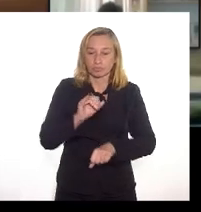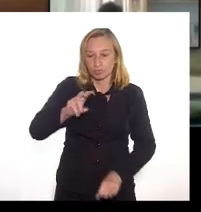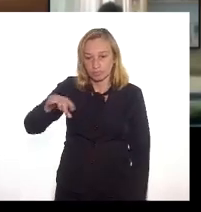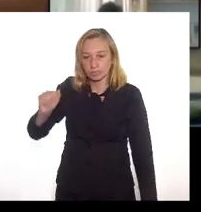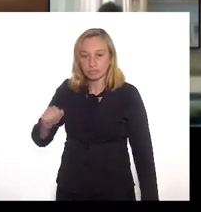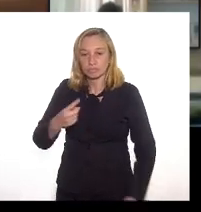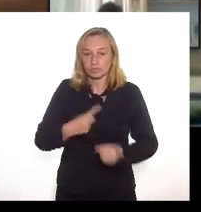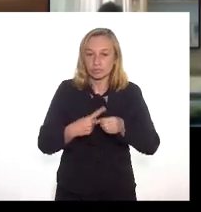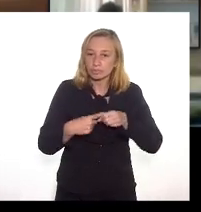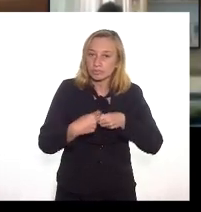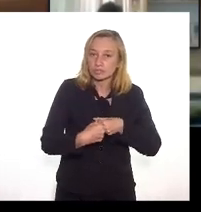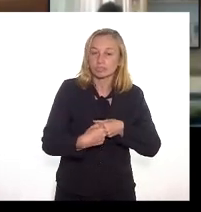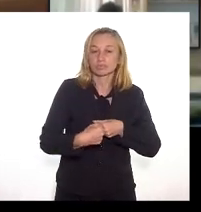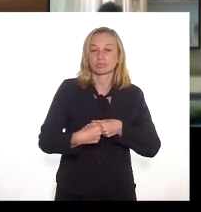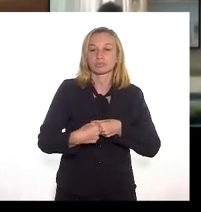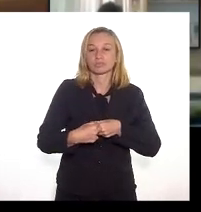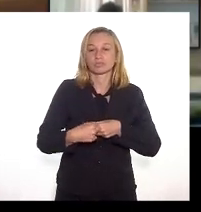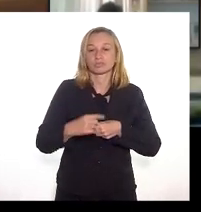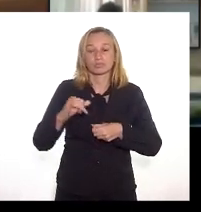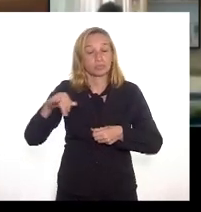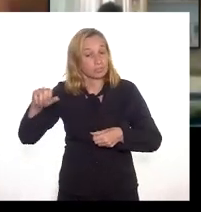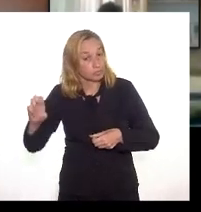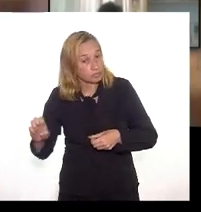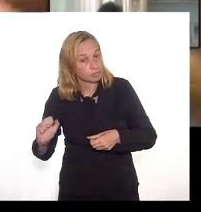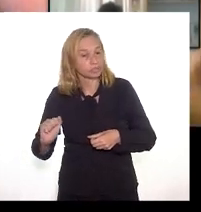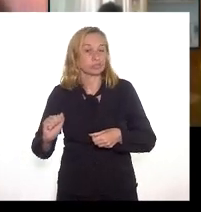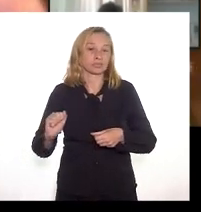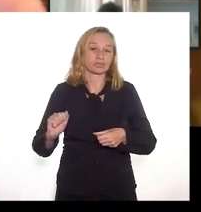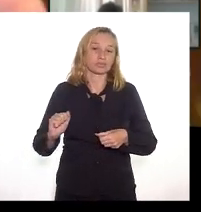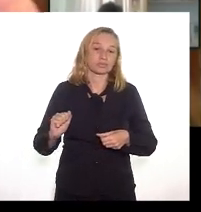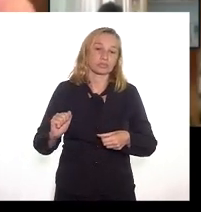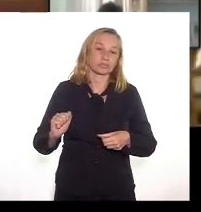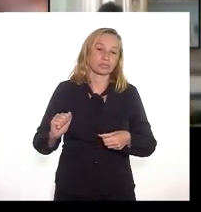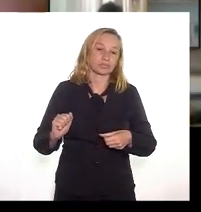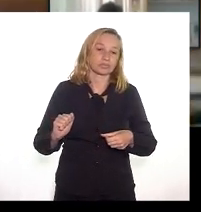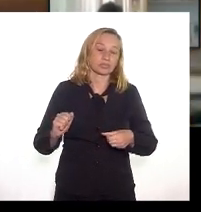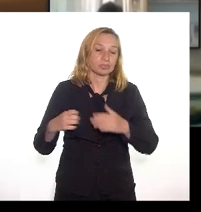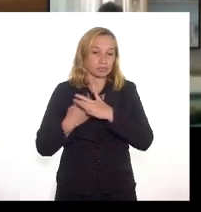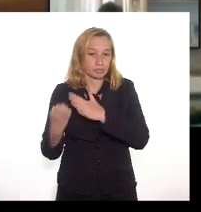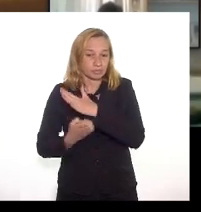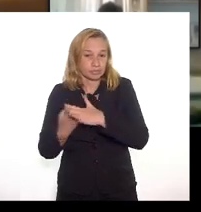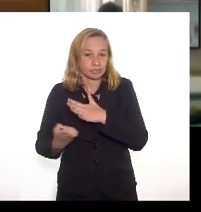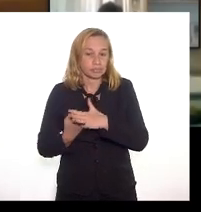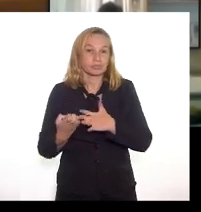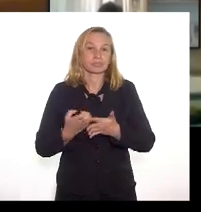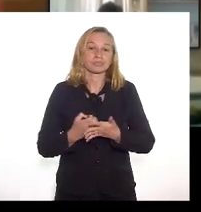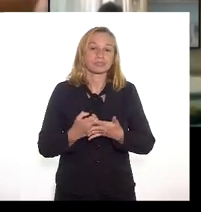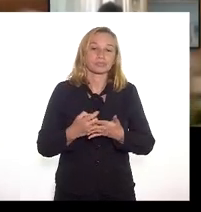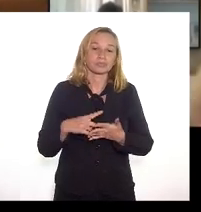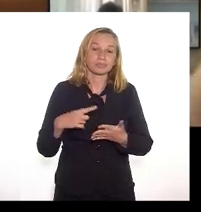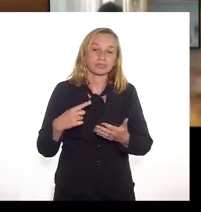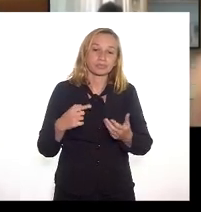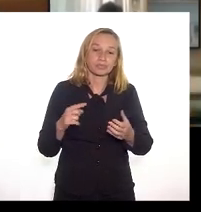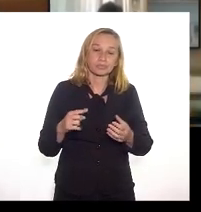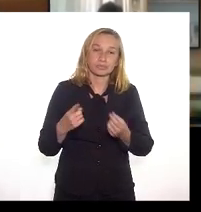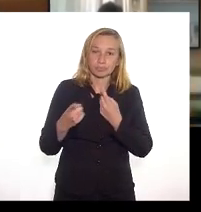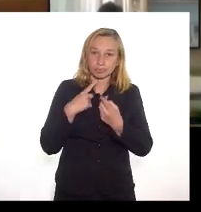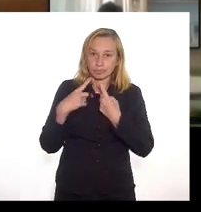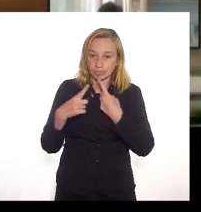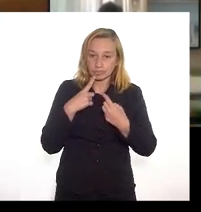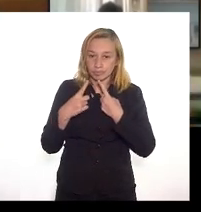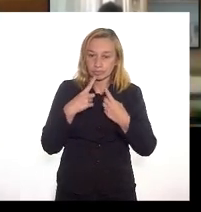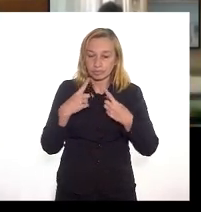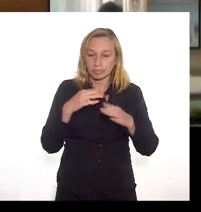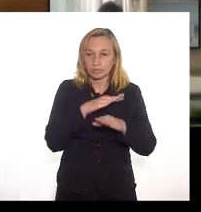do município do INEA e das empresas para que a gente consiga fazer aquele diálogo que foi